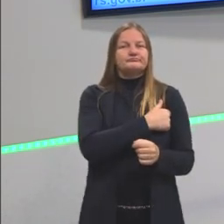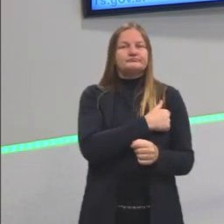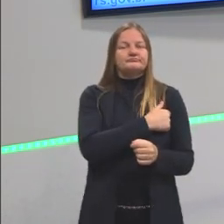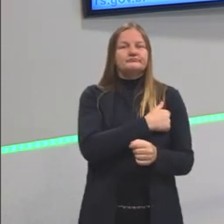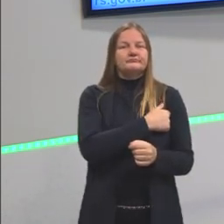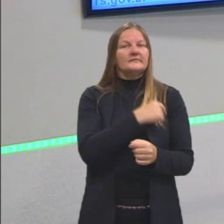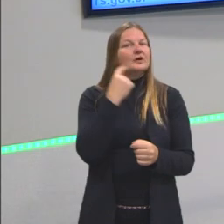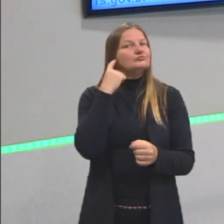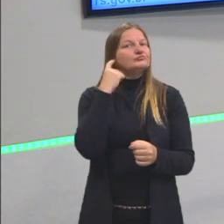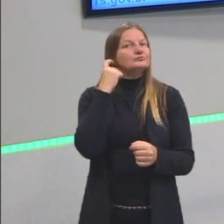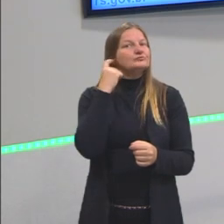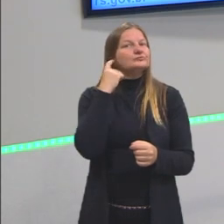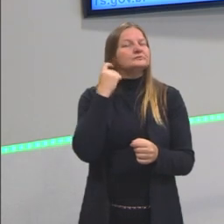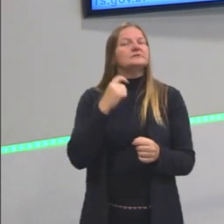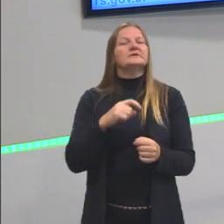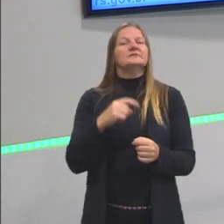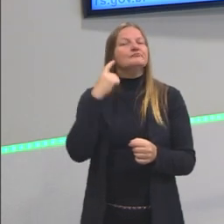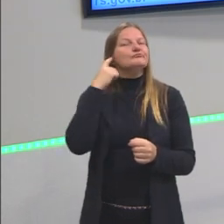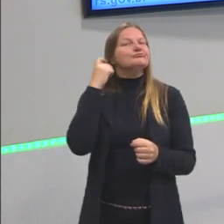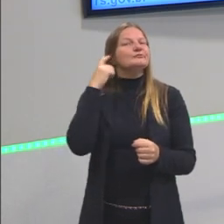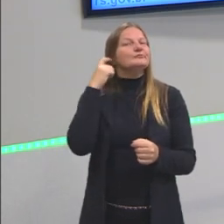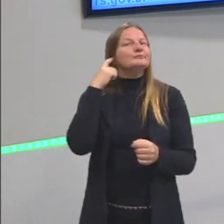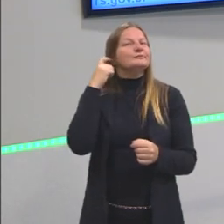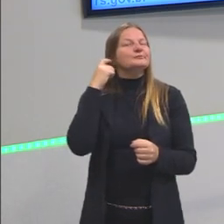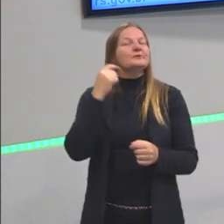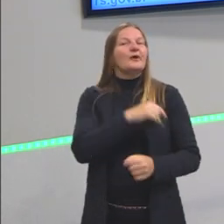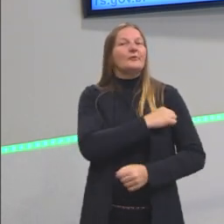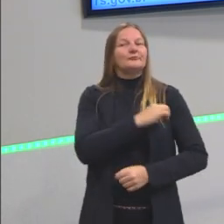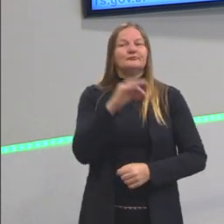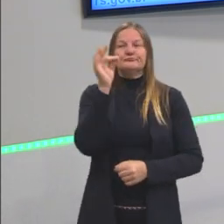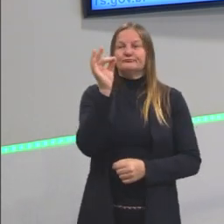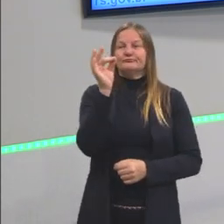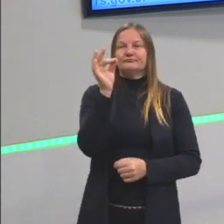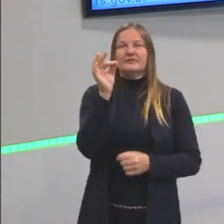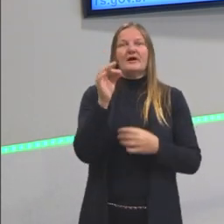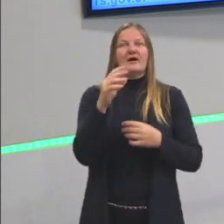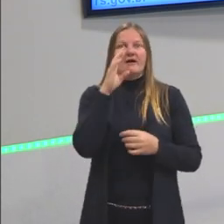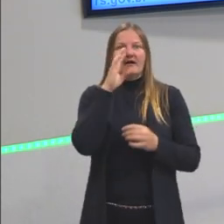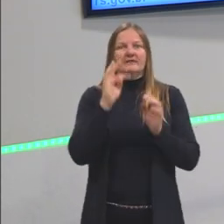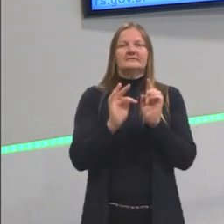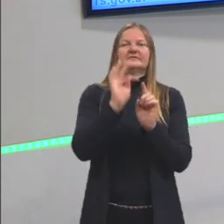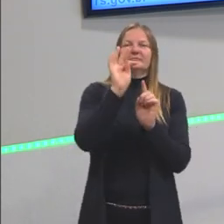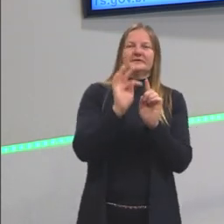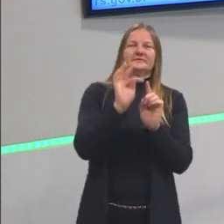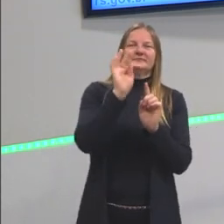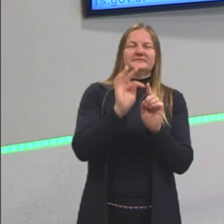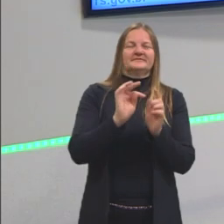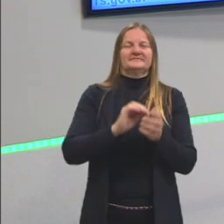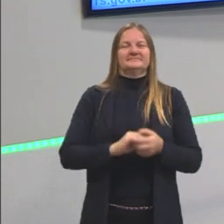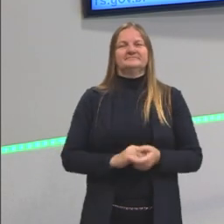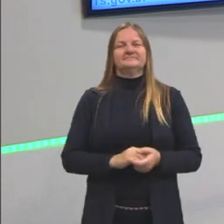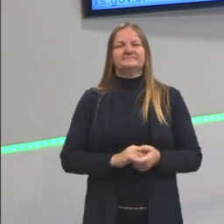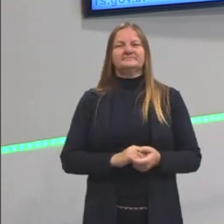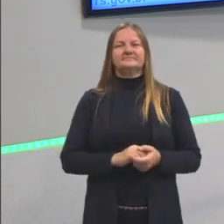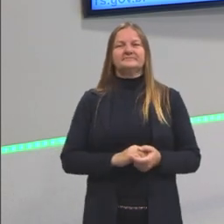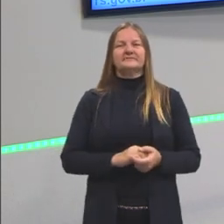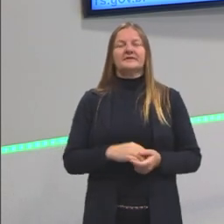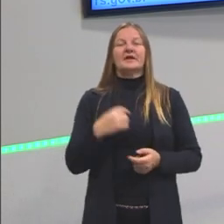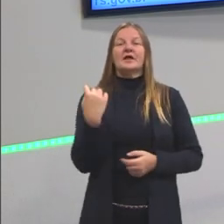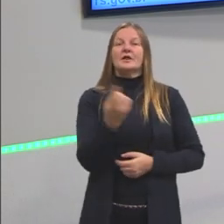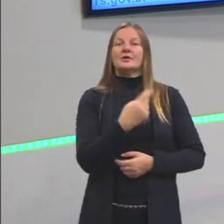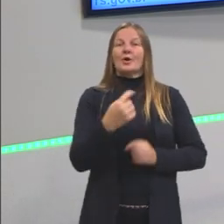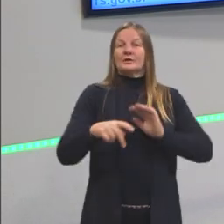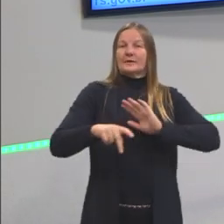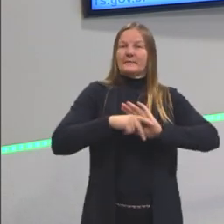é aquele digital, ele até apita, faz um barulhinho. A gente vai lá e olha a temperatura. O que é aquela temperatura? É a nossa